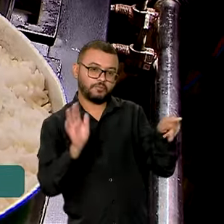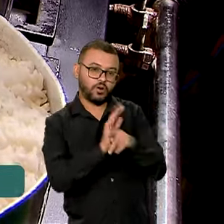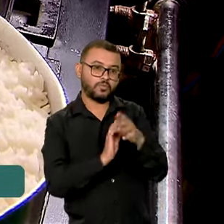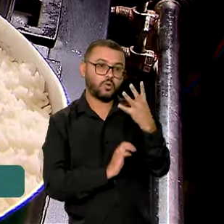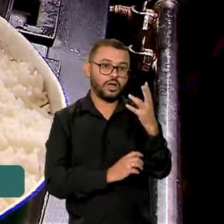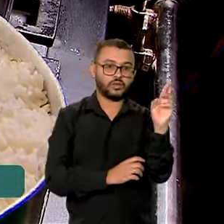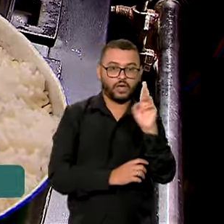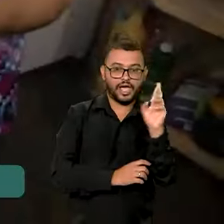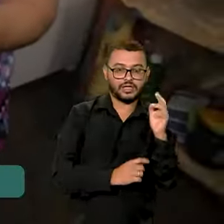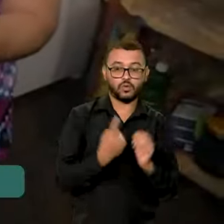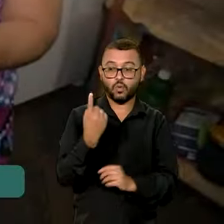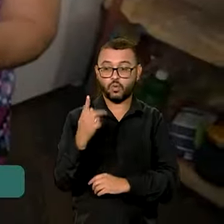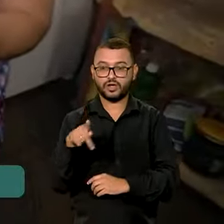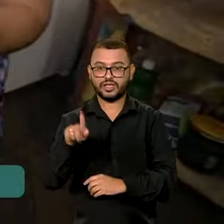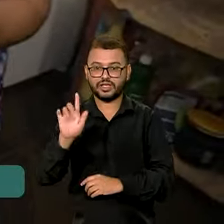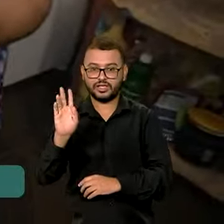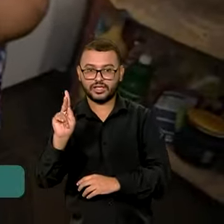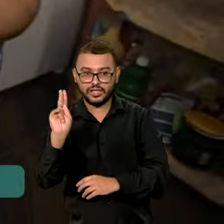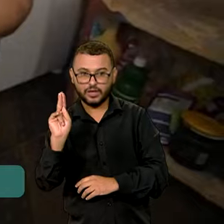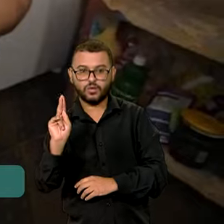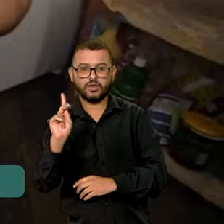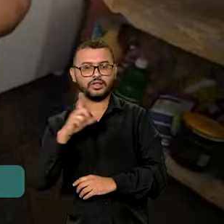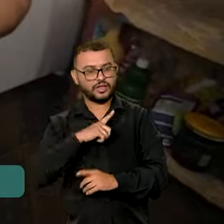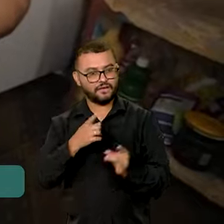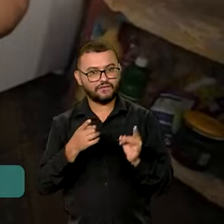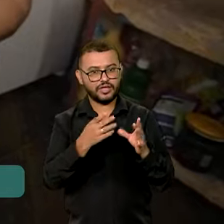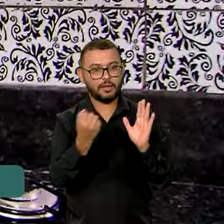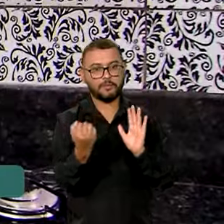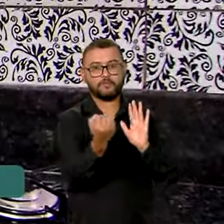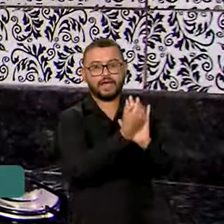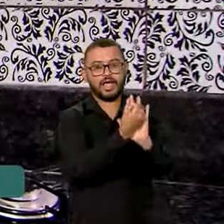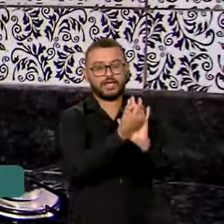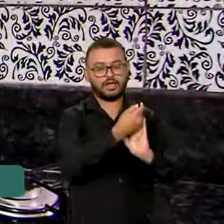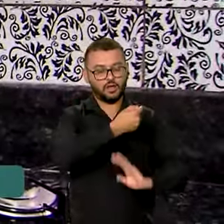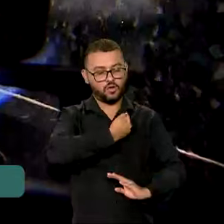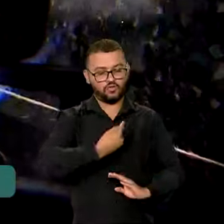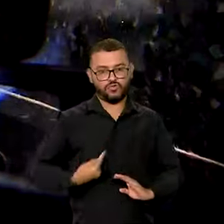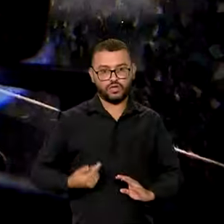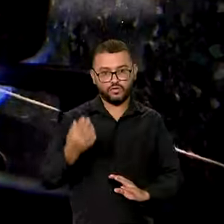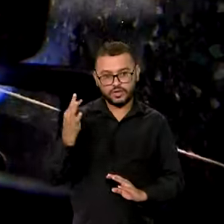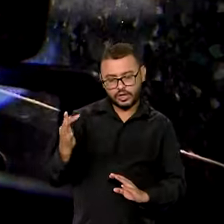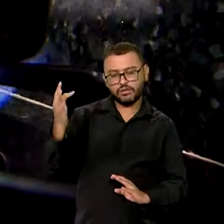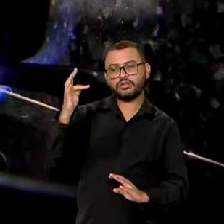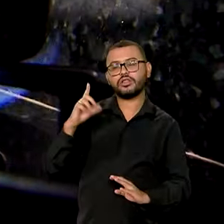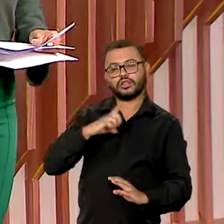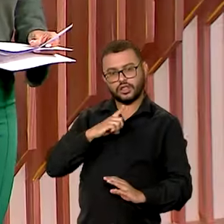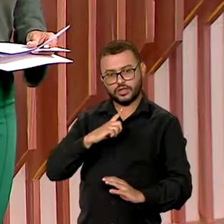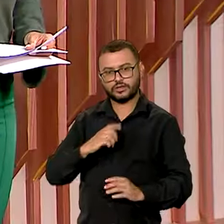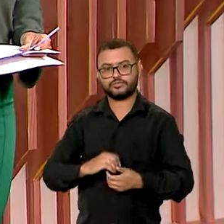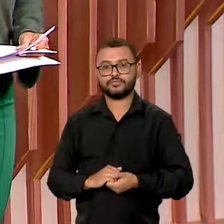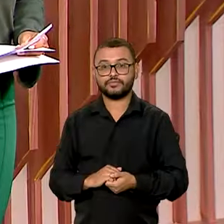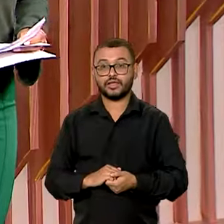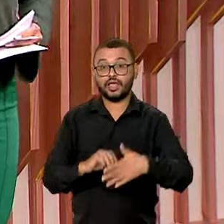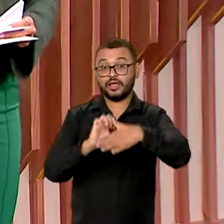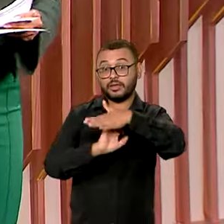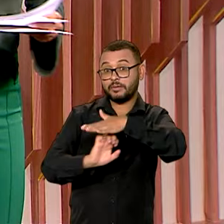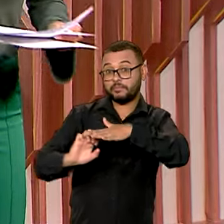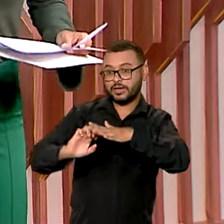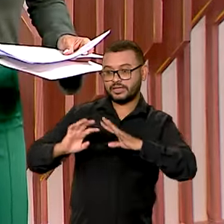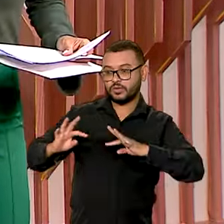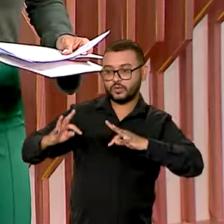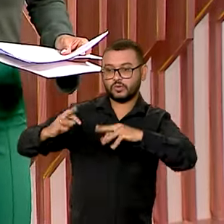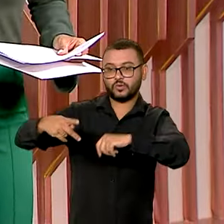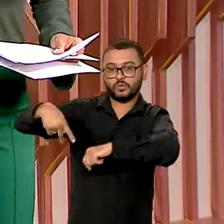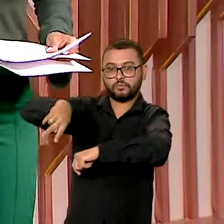R$ 4,00 o quilo e será comercializado com a logomarca do governo federal. E empresas de